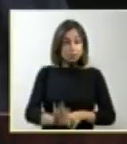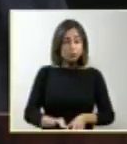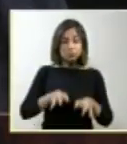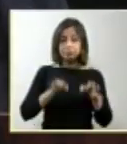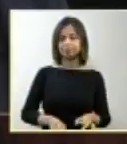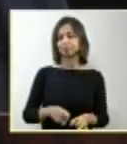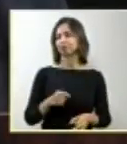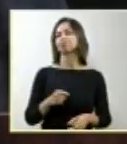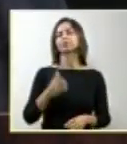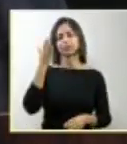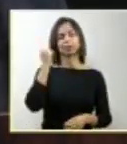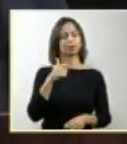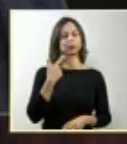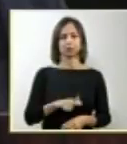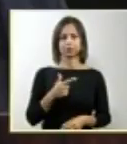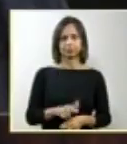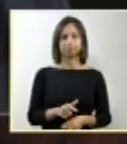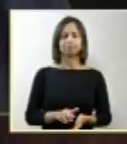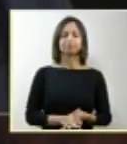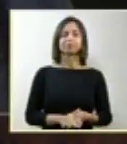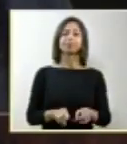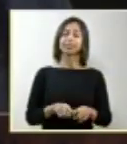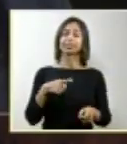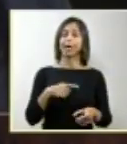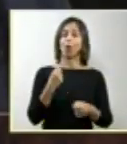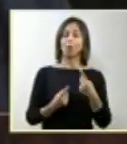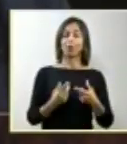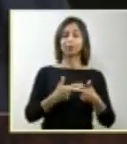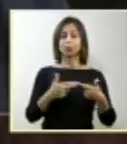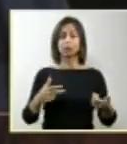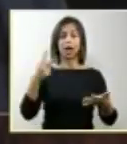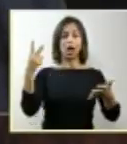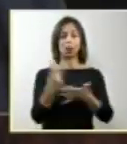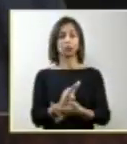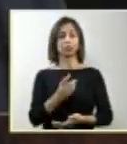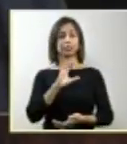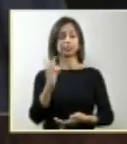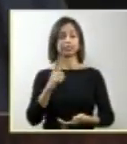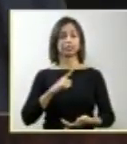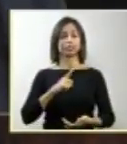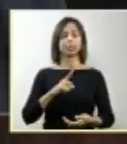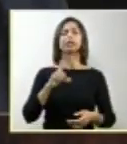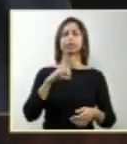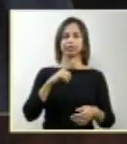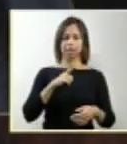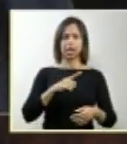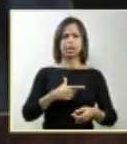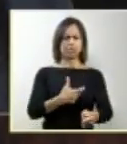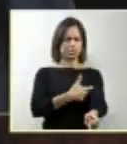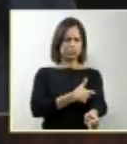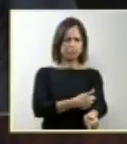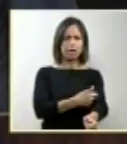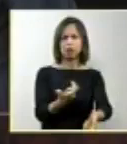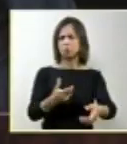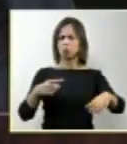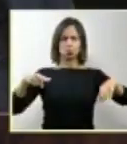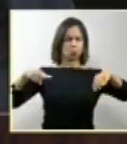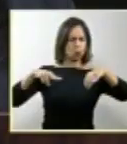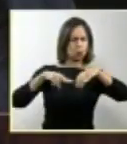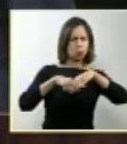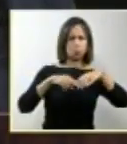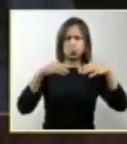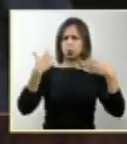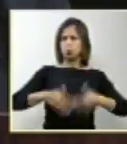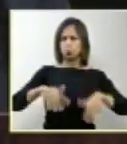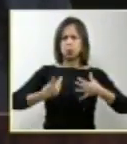deparamos com questões de alta relevância, com exames da mais alta qualificação, e nem sempre